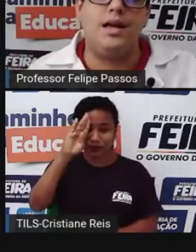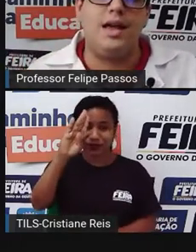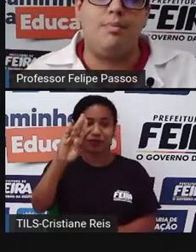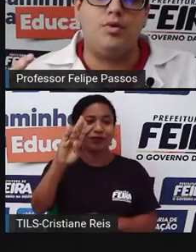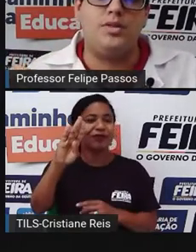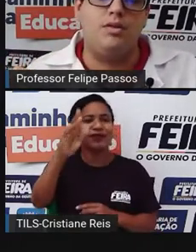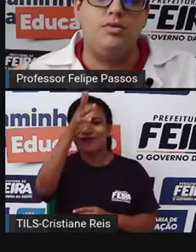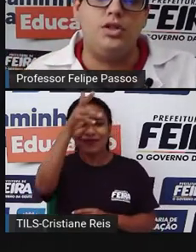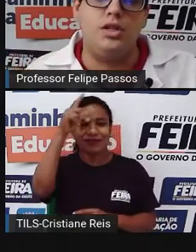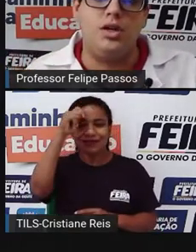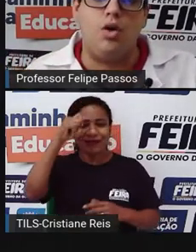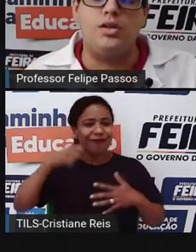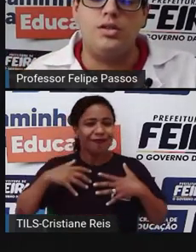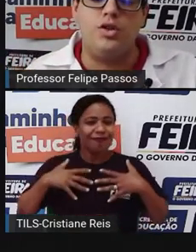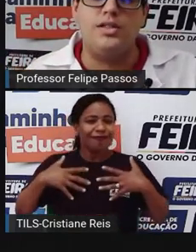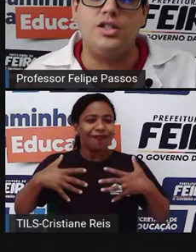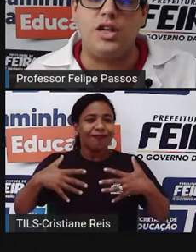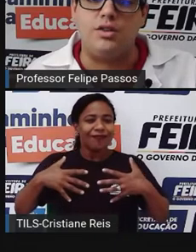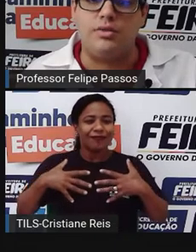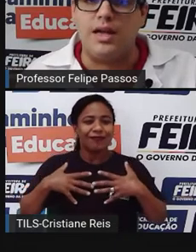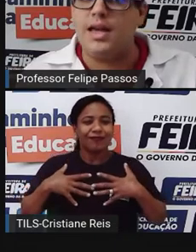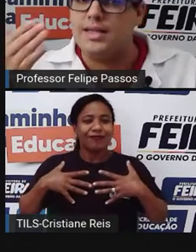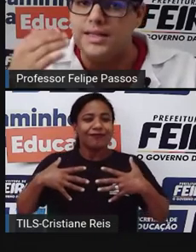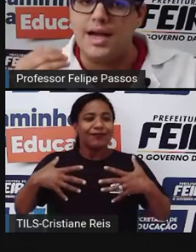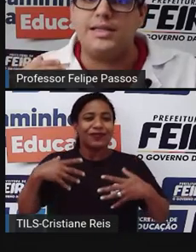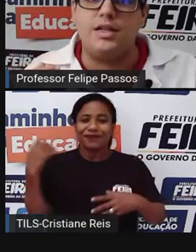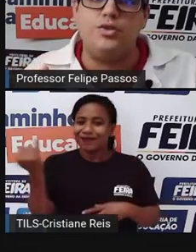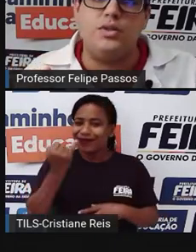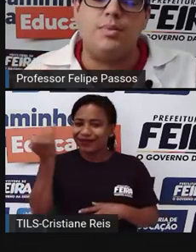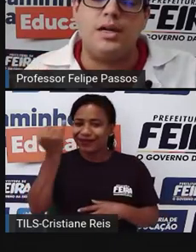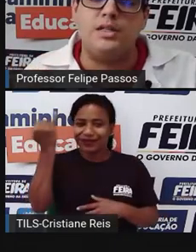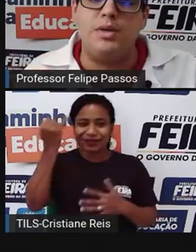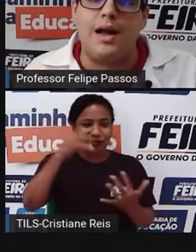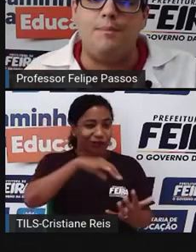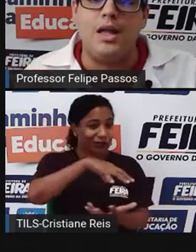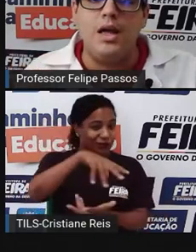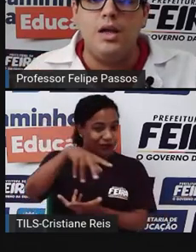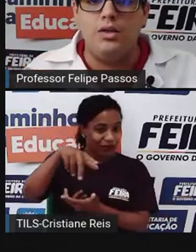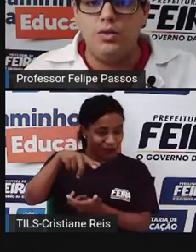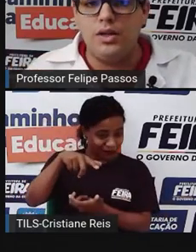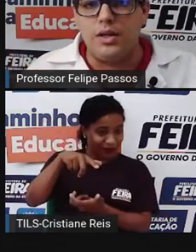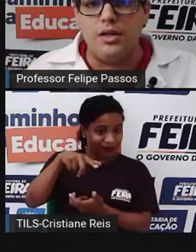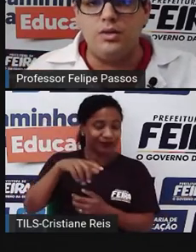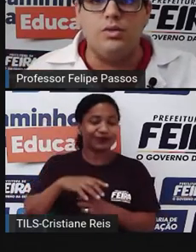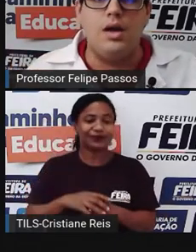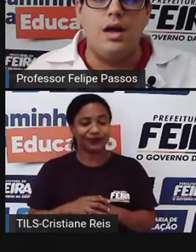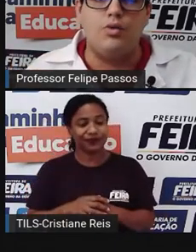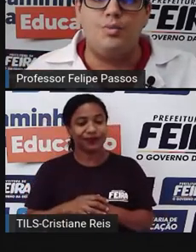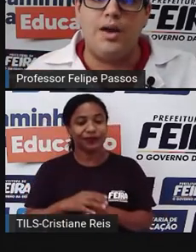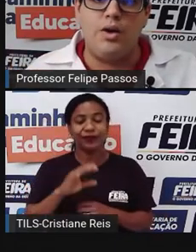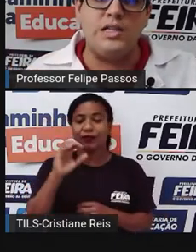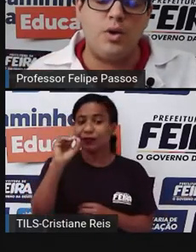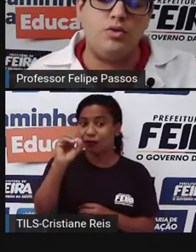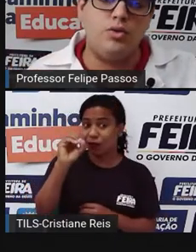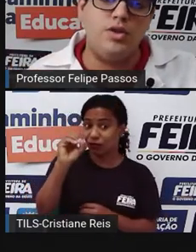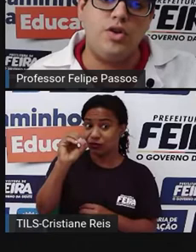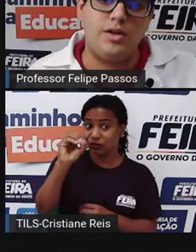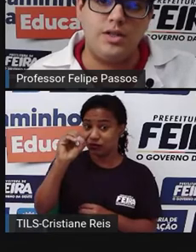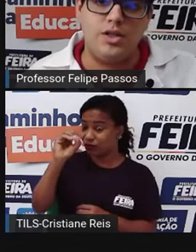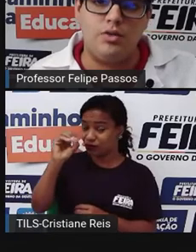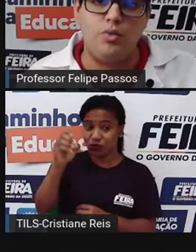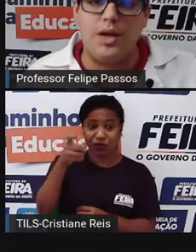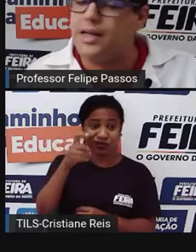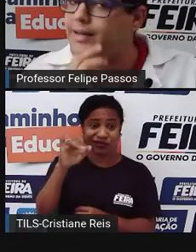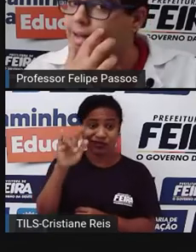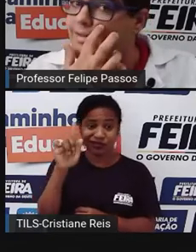dela é a produção de oxigênio, que é esse gás que a gente usa para respirar. No entanto, os maiores produtores de